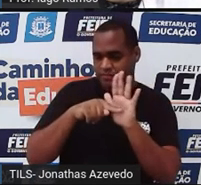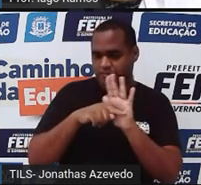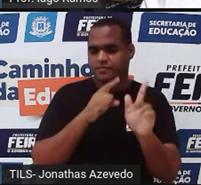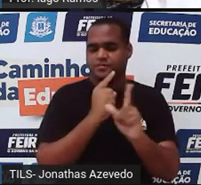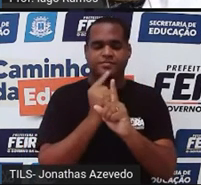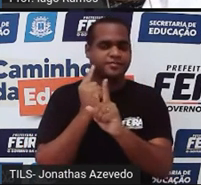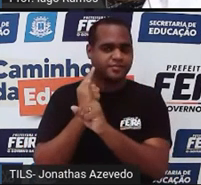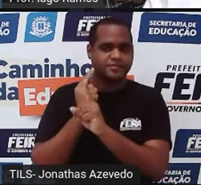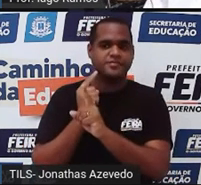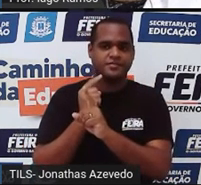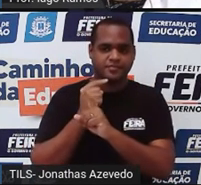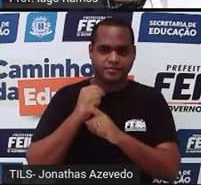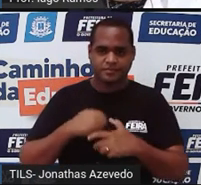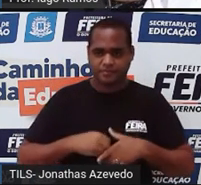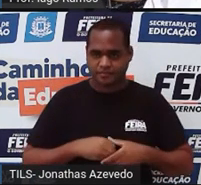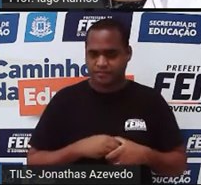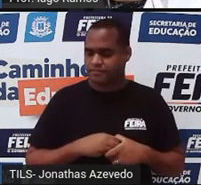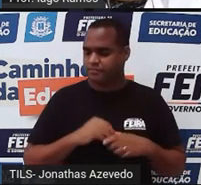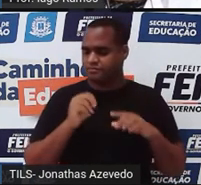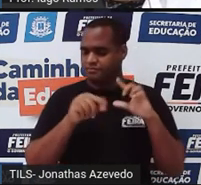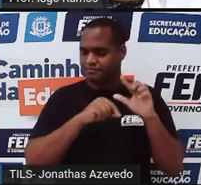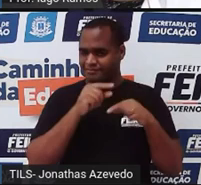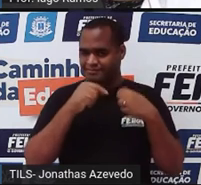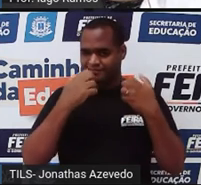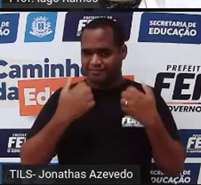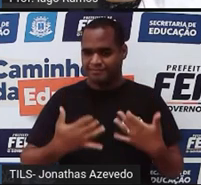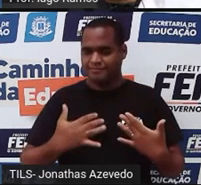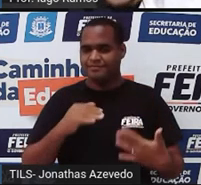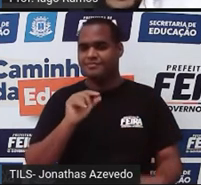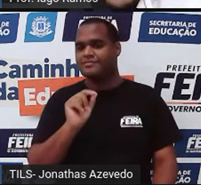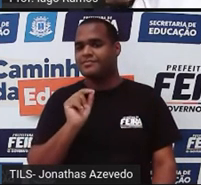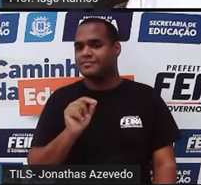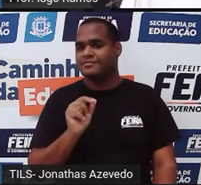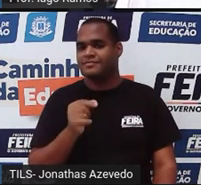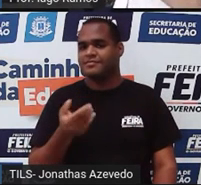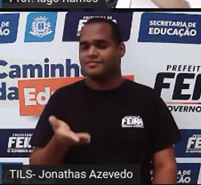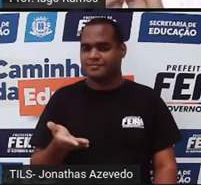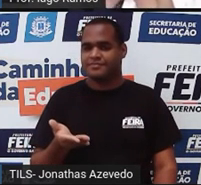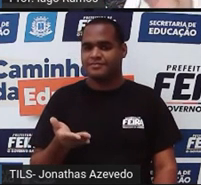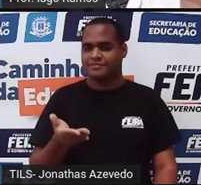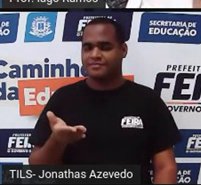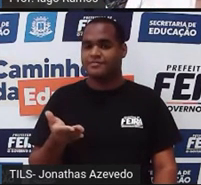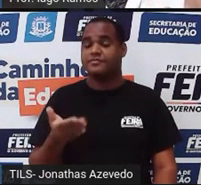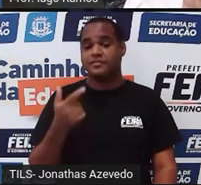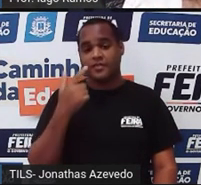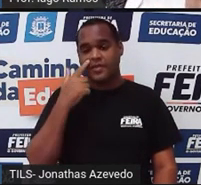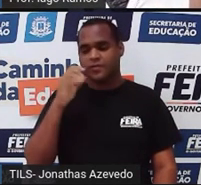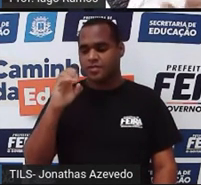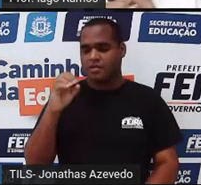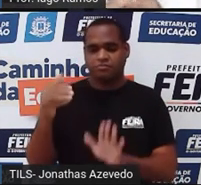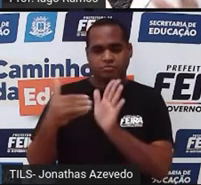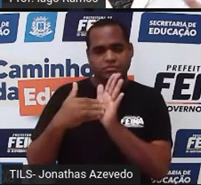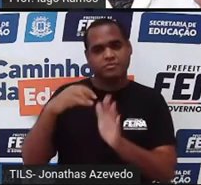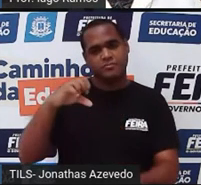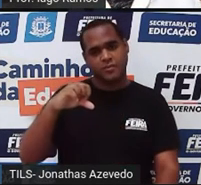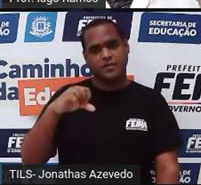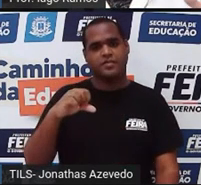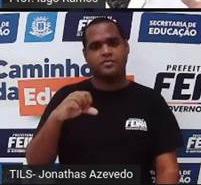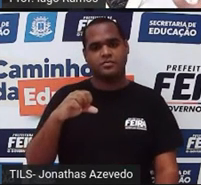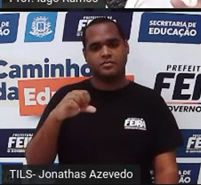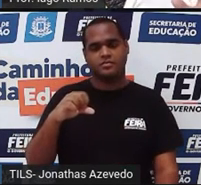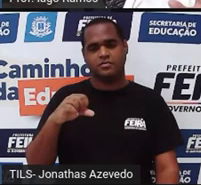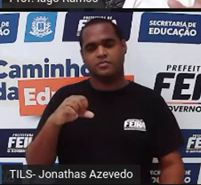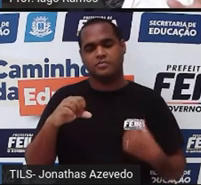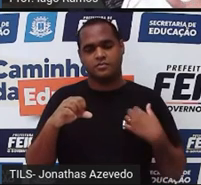tá? E quantas opções eu tenho para escolher esse número? Eu posso escolher de zero a nove. De zero a nove